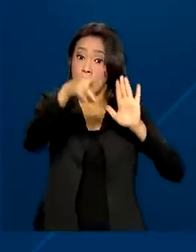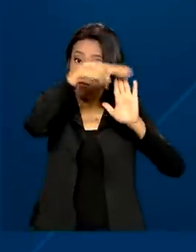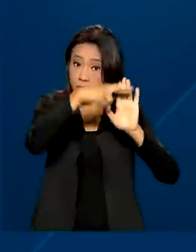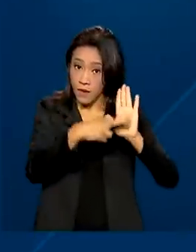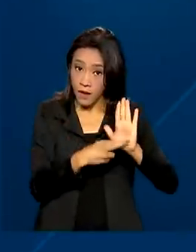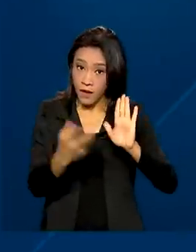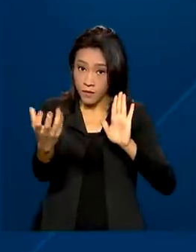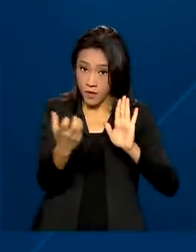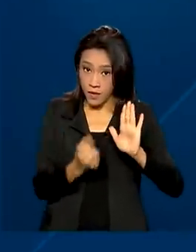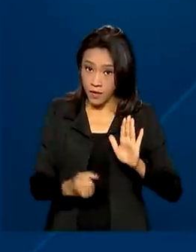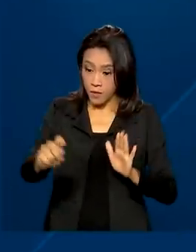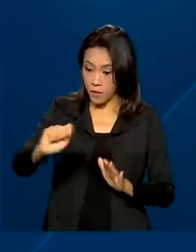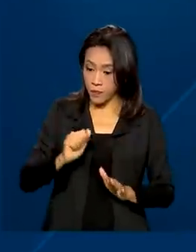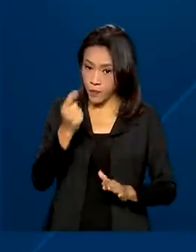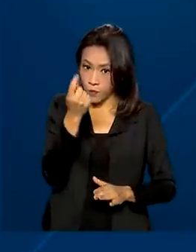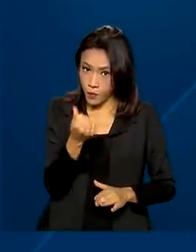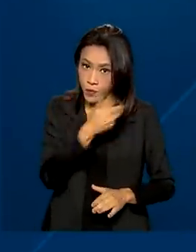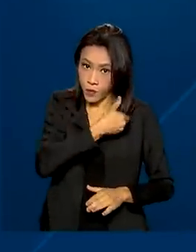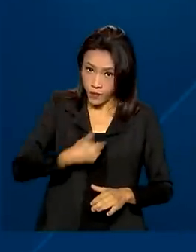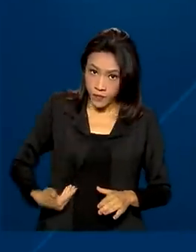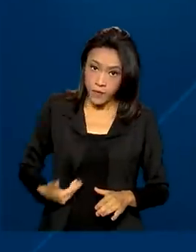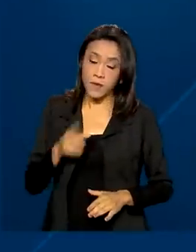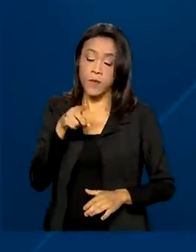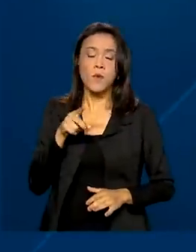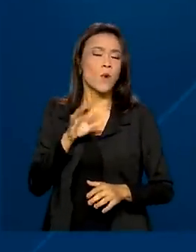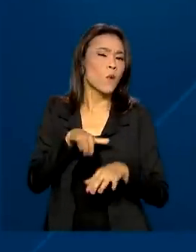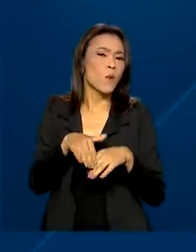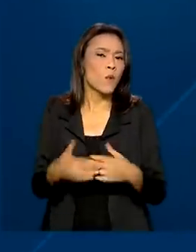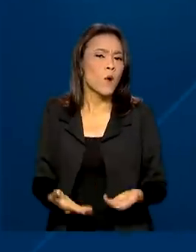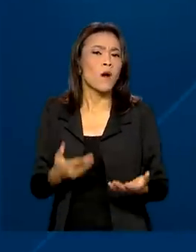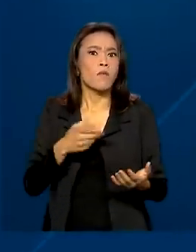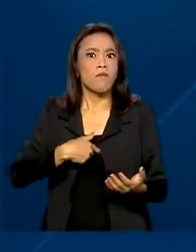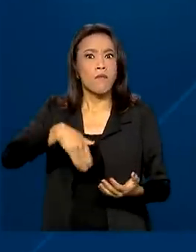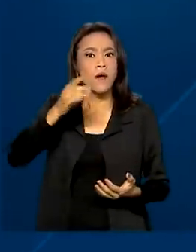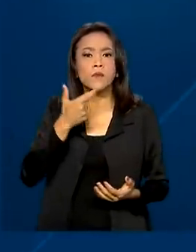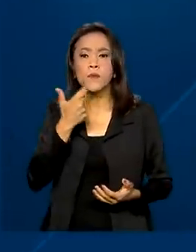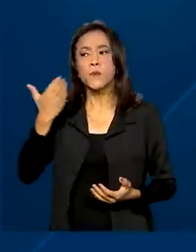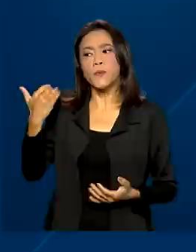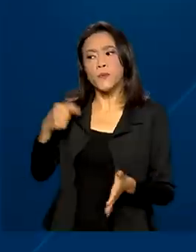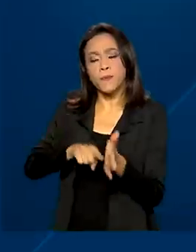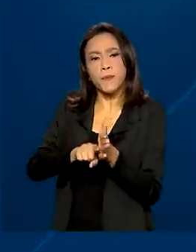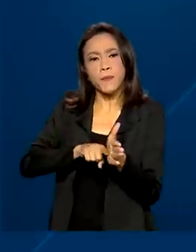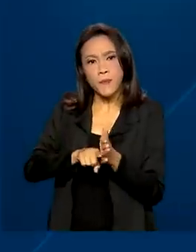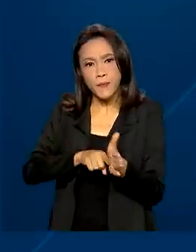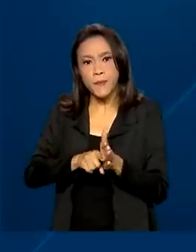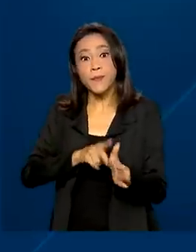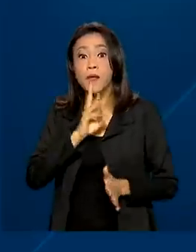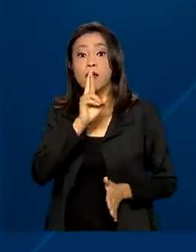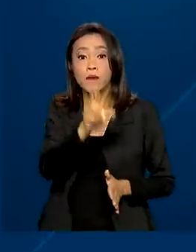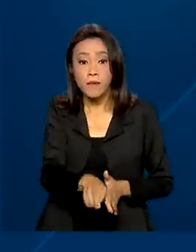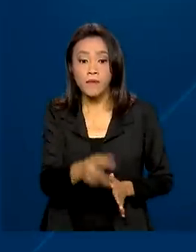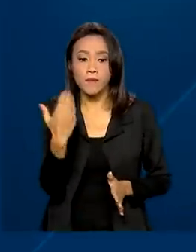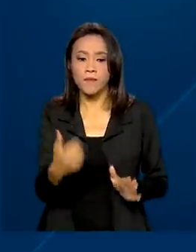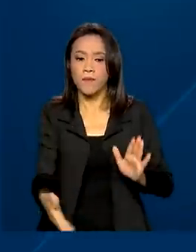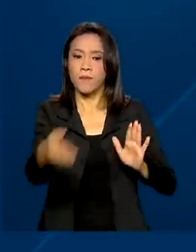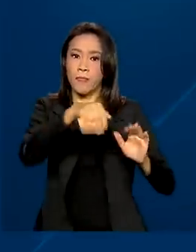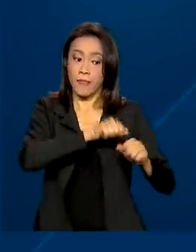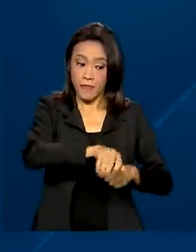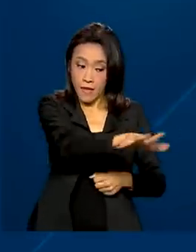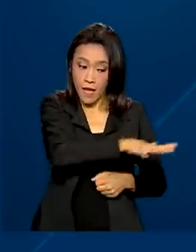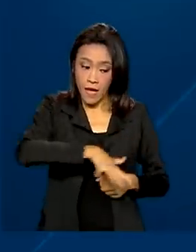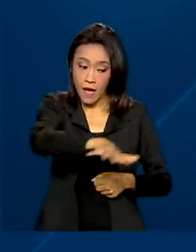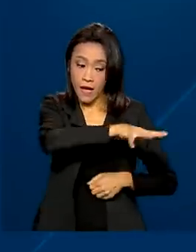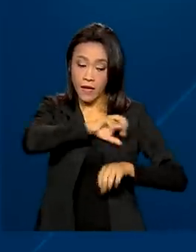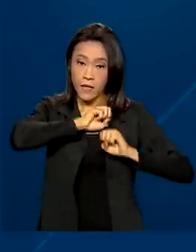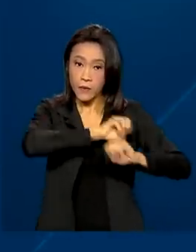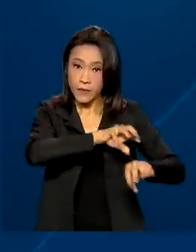recebimento do benefício, foram considerados os resultados mais recentes das duas áreas. Na educação, segundo